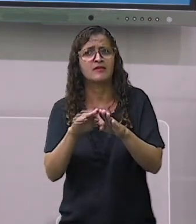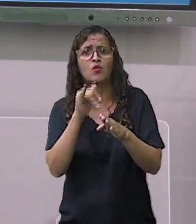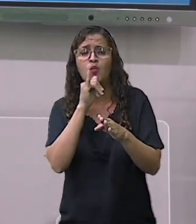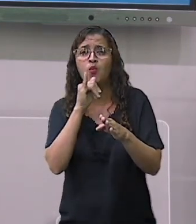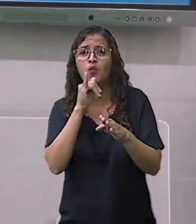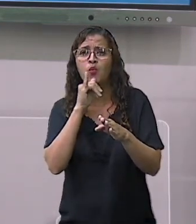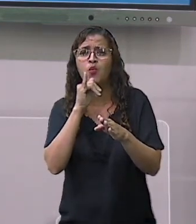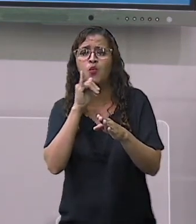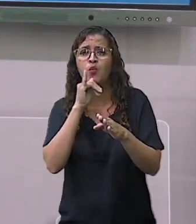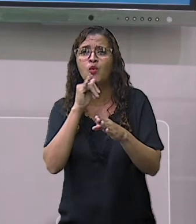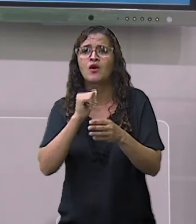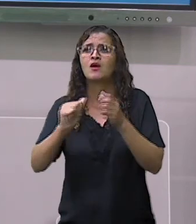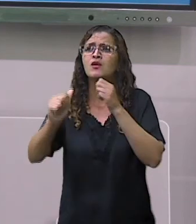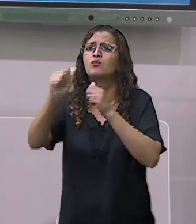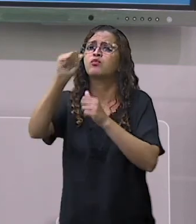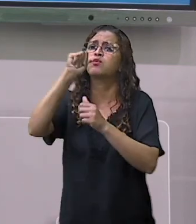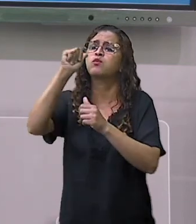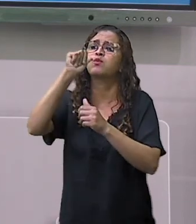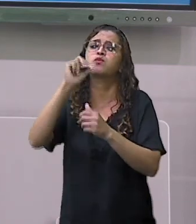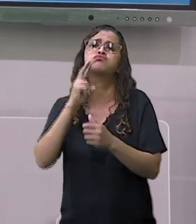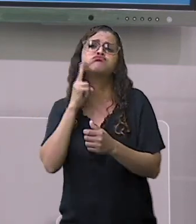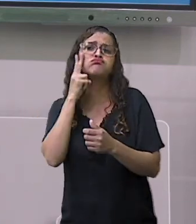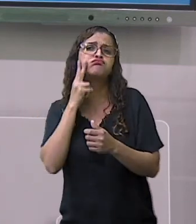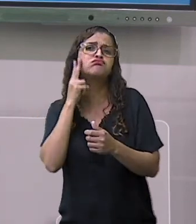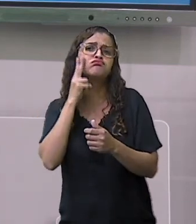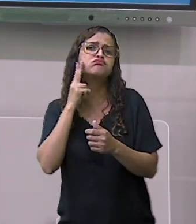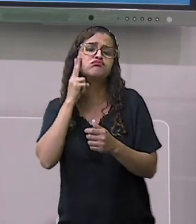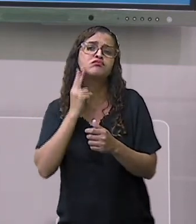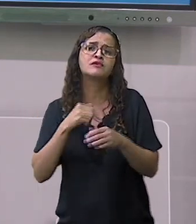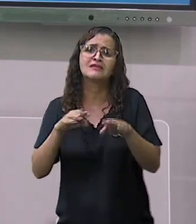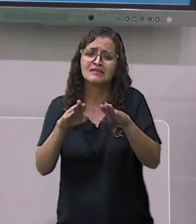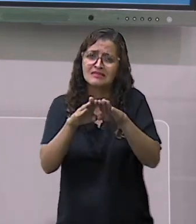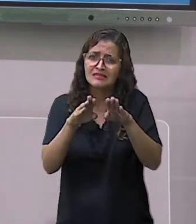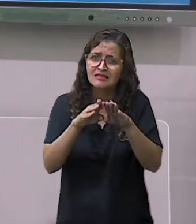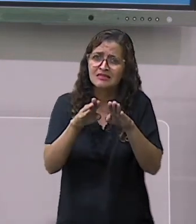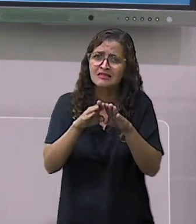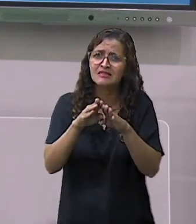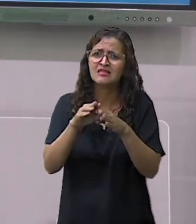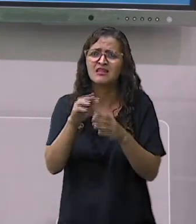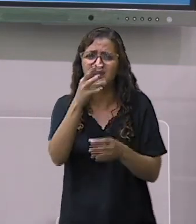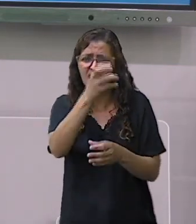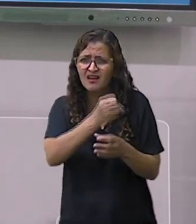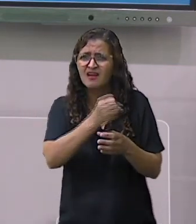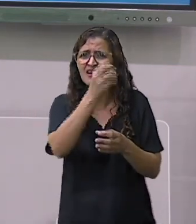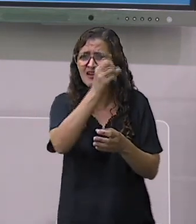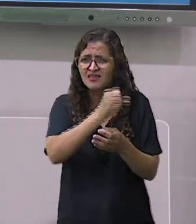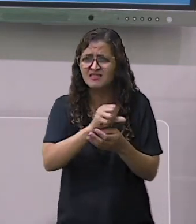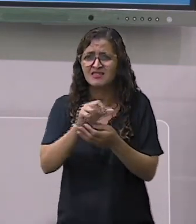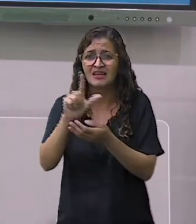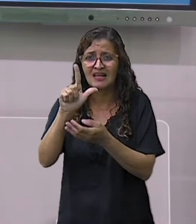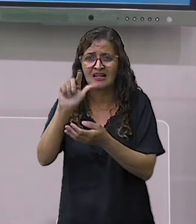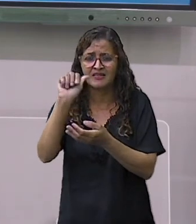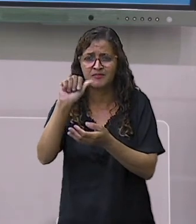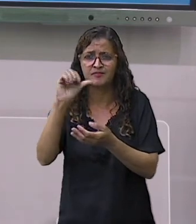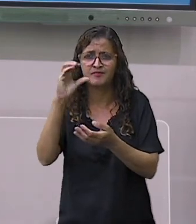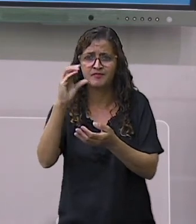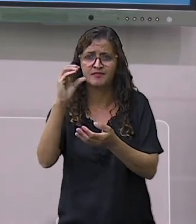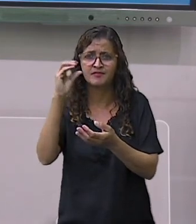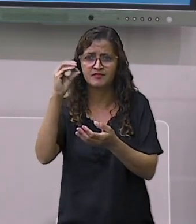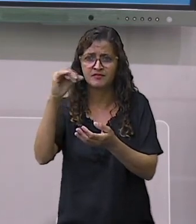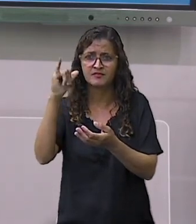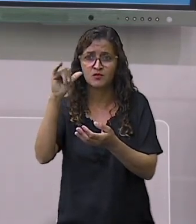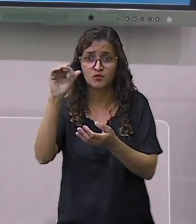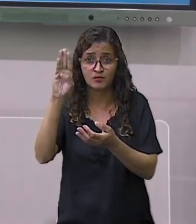sobre o leite fermentado que é feito aí com os fungos, os lactobacilos vivos, que